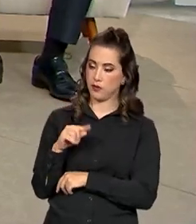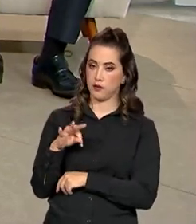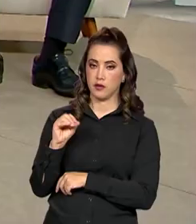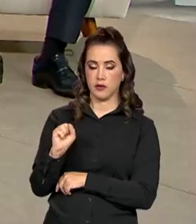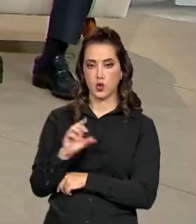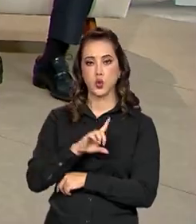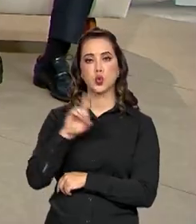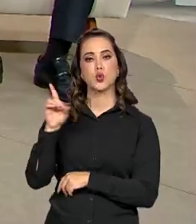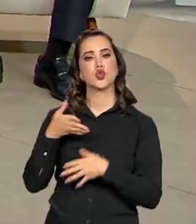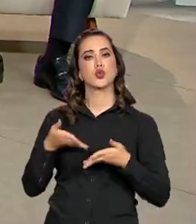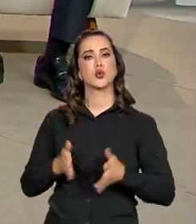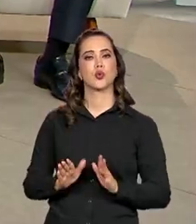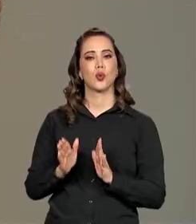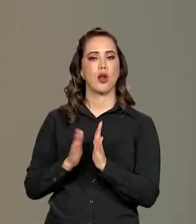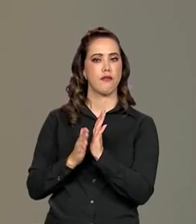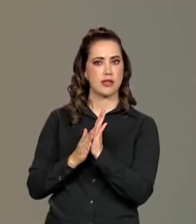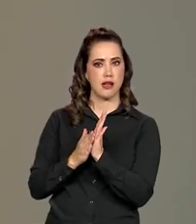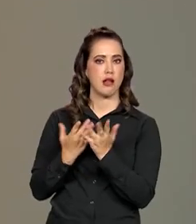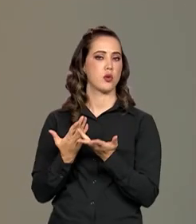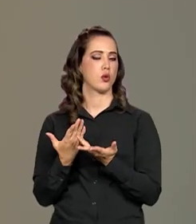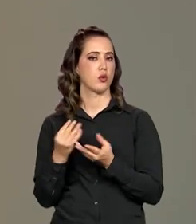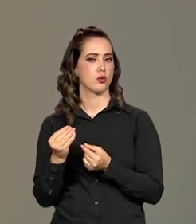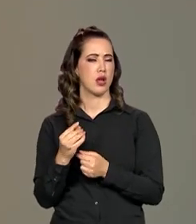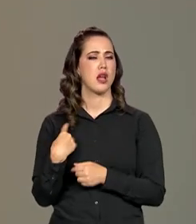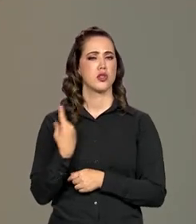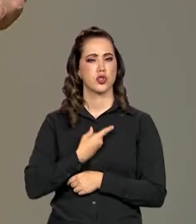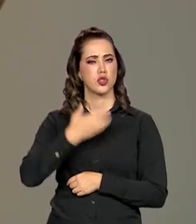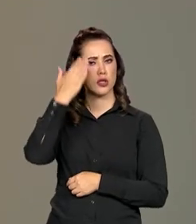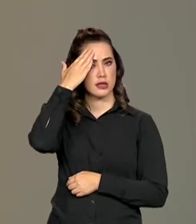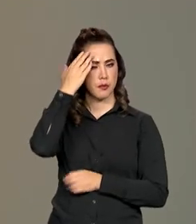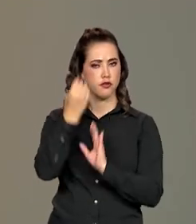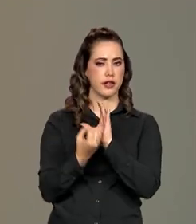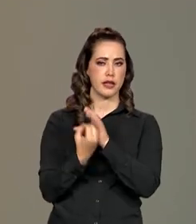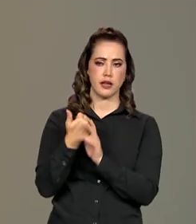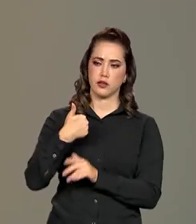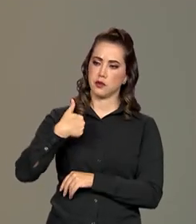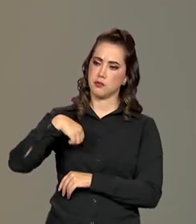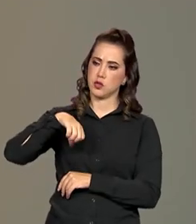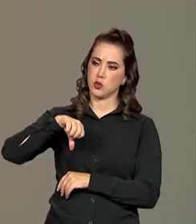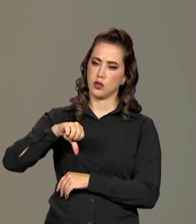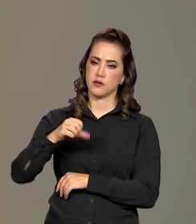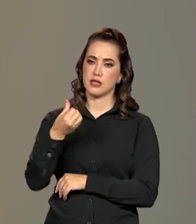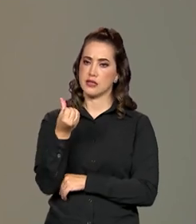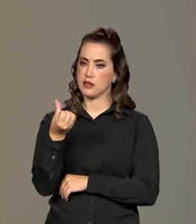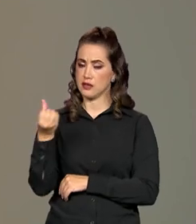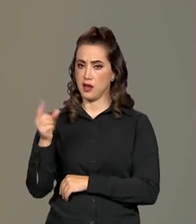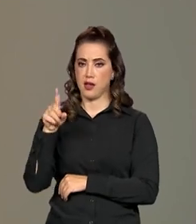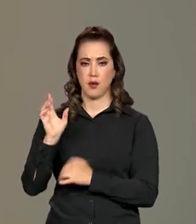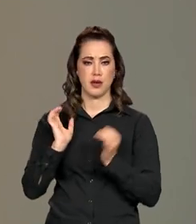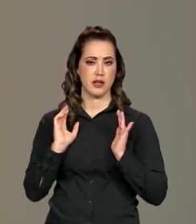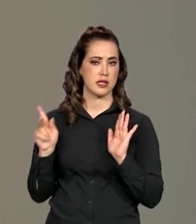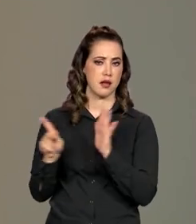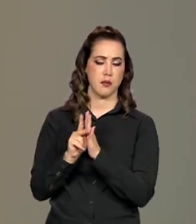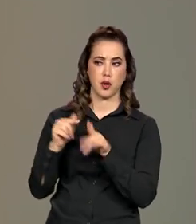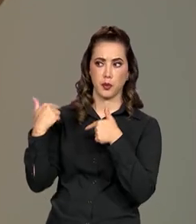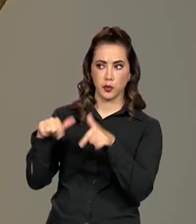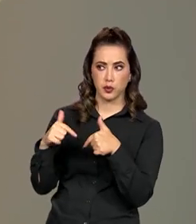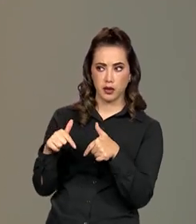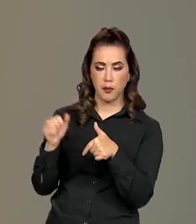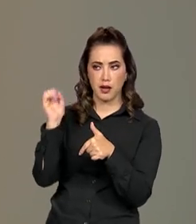A gente sabe que o FGTS foi criado em 1966, é um patrimônio do trabalhador brasileiro, e essa